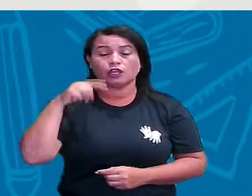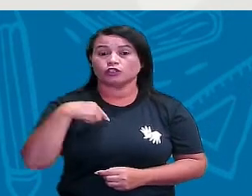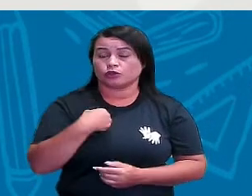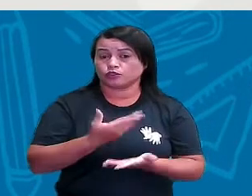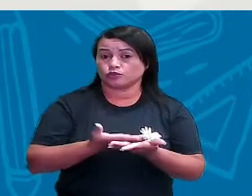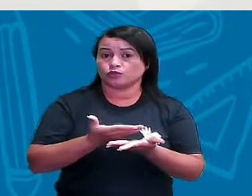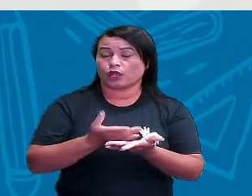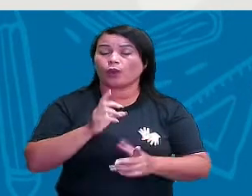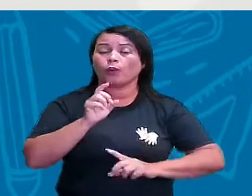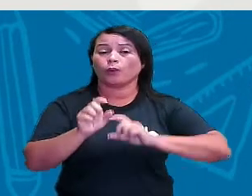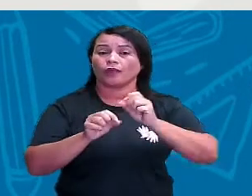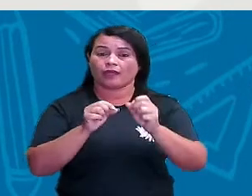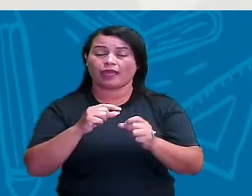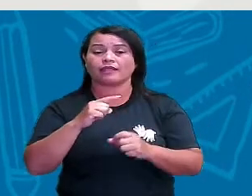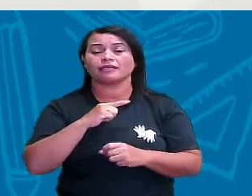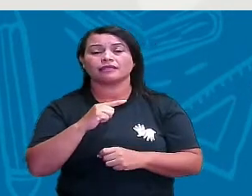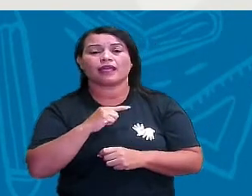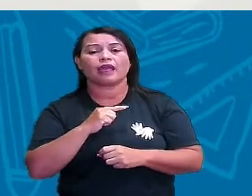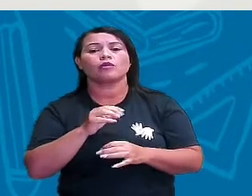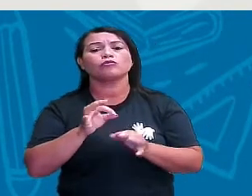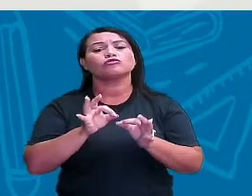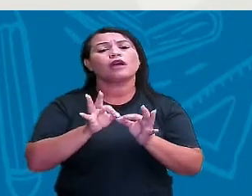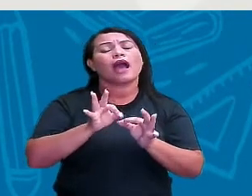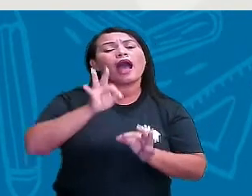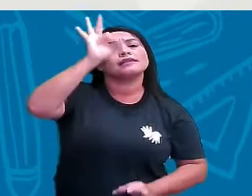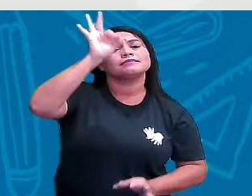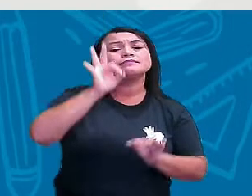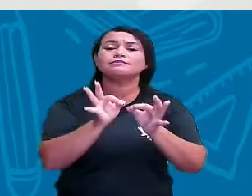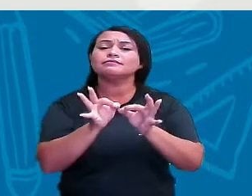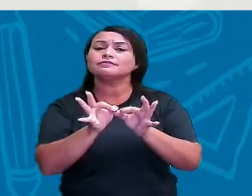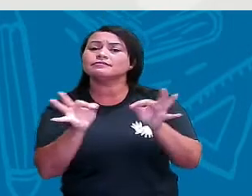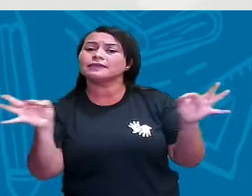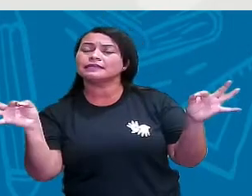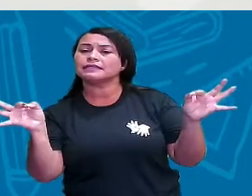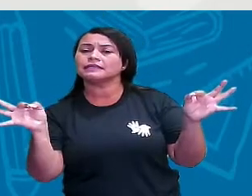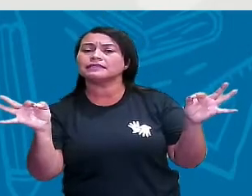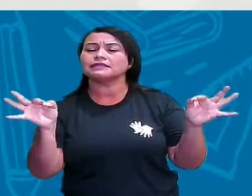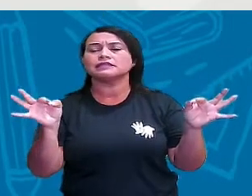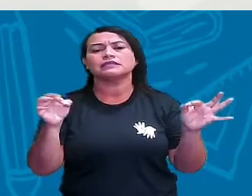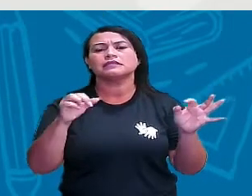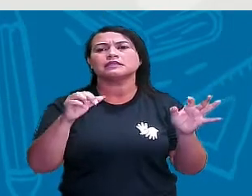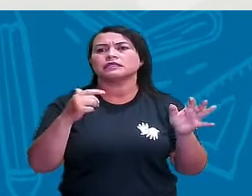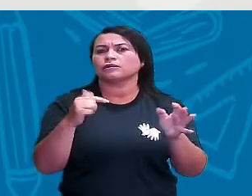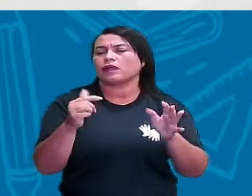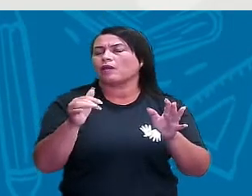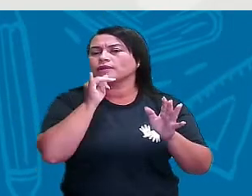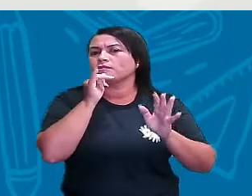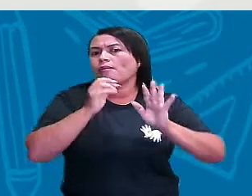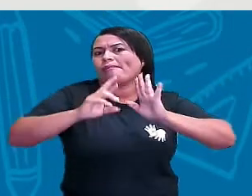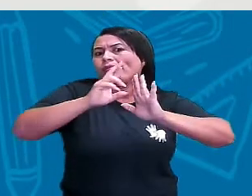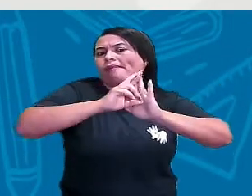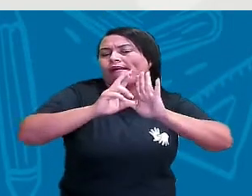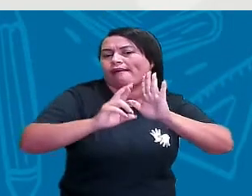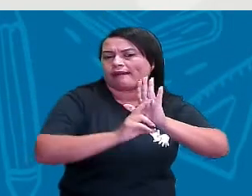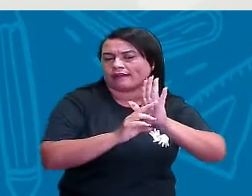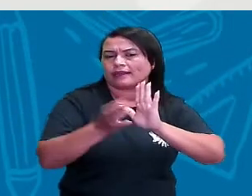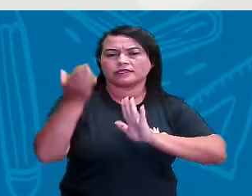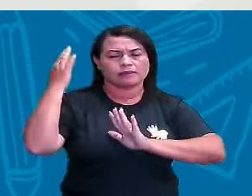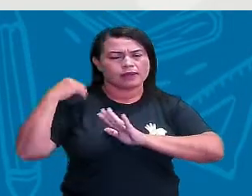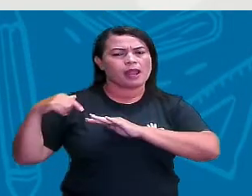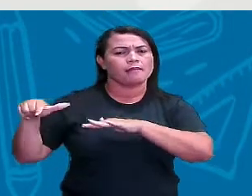estudar? As medidas não padronizadas, né? Semana passada, na aula anterior, nós vimos as medidas